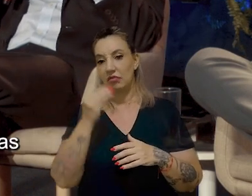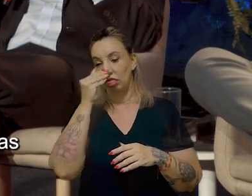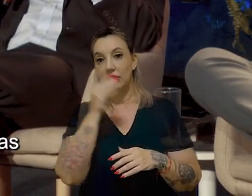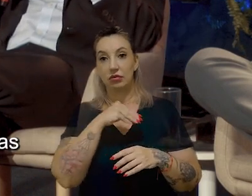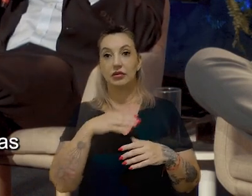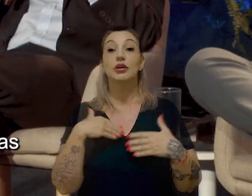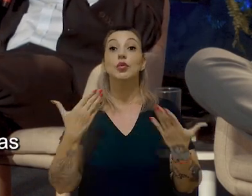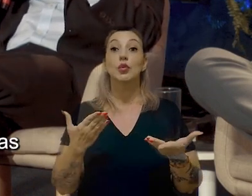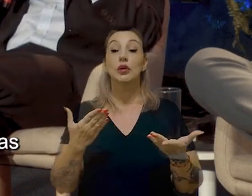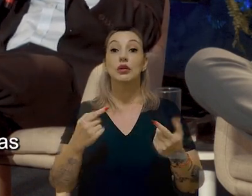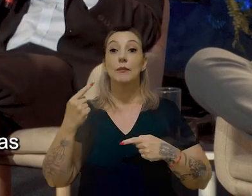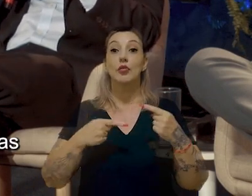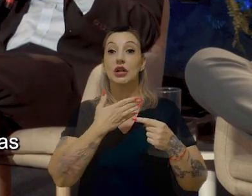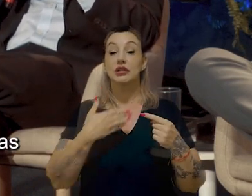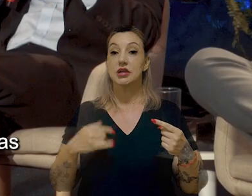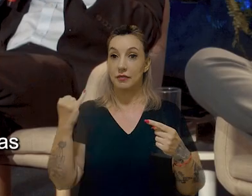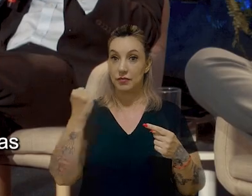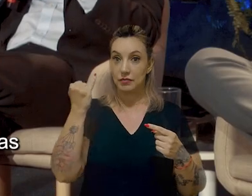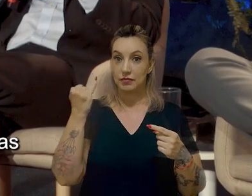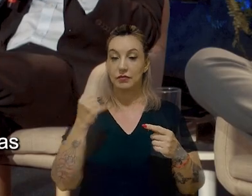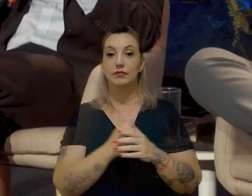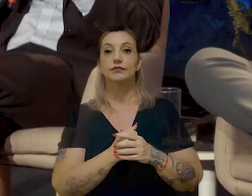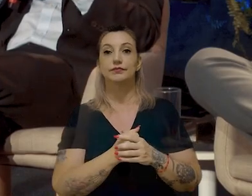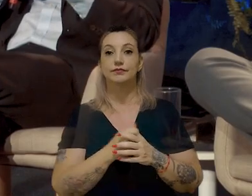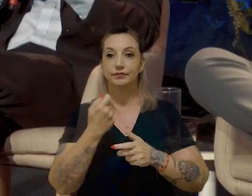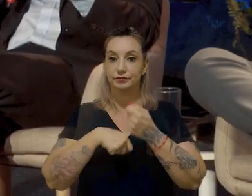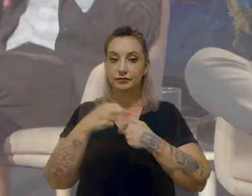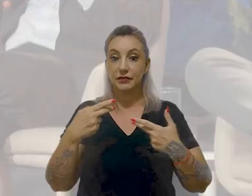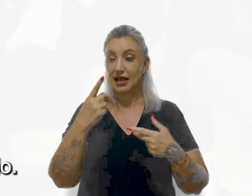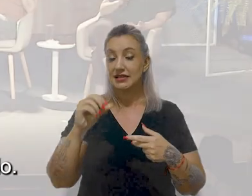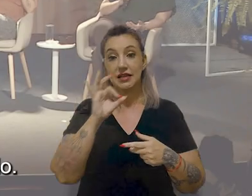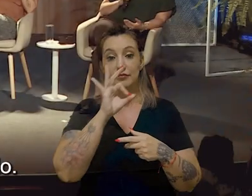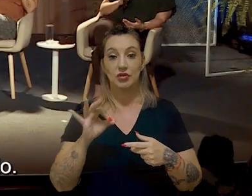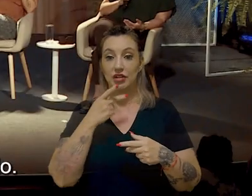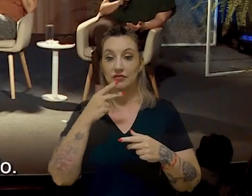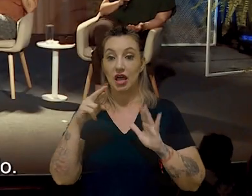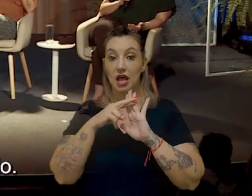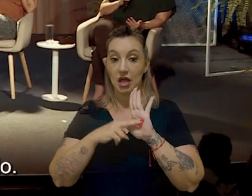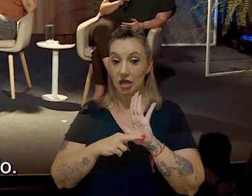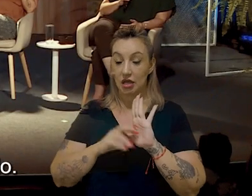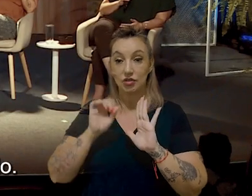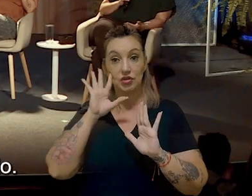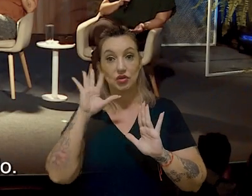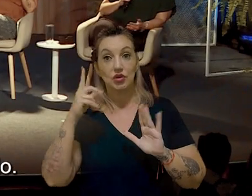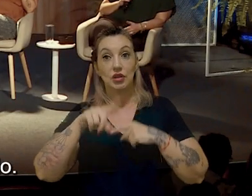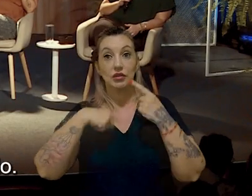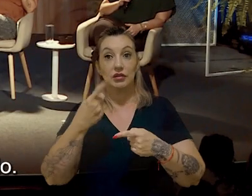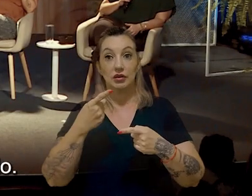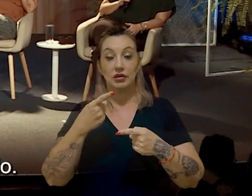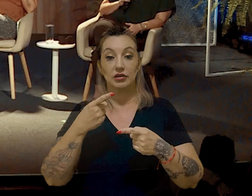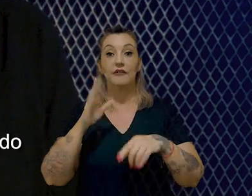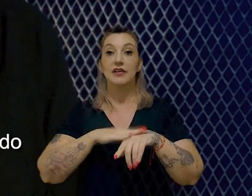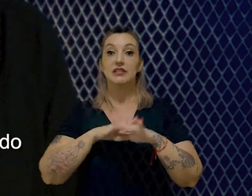lado. Então, quanto que as políticas públicas são importantes para o negócio todo? É 100%. Eu digo que regulamentação só acontece depois que o mercado